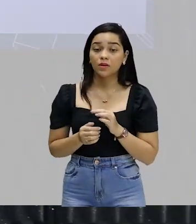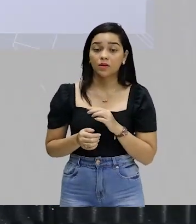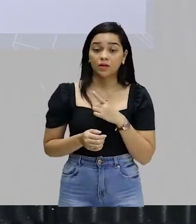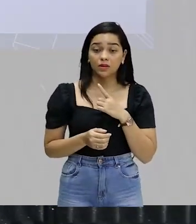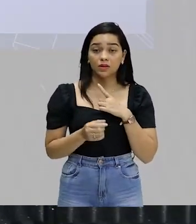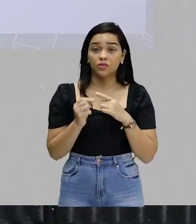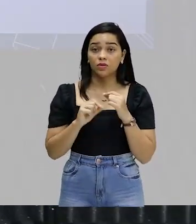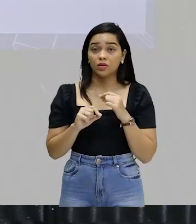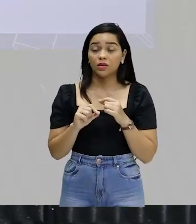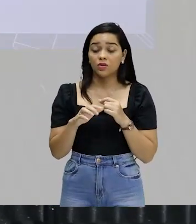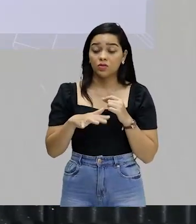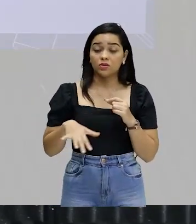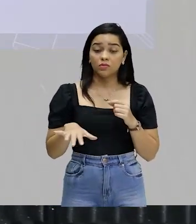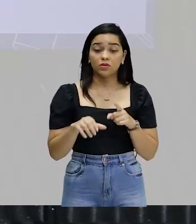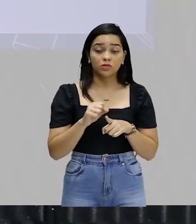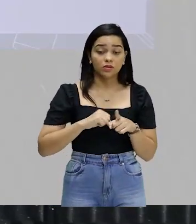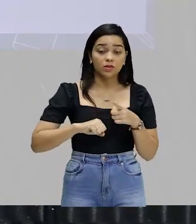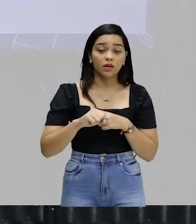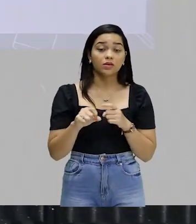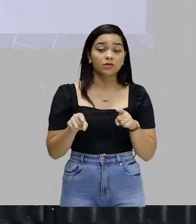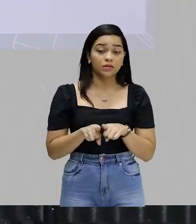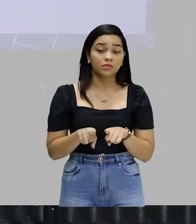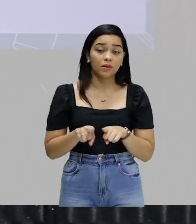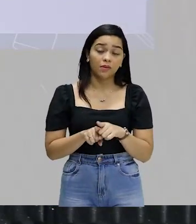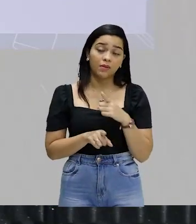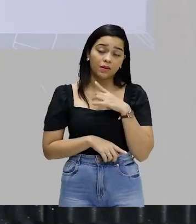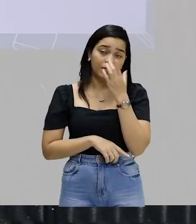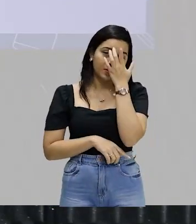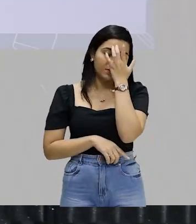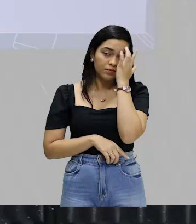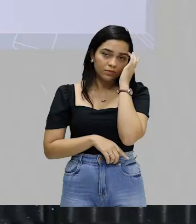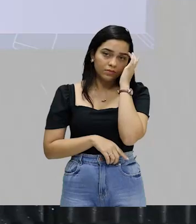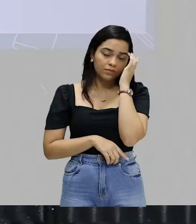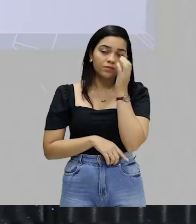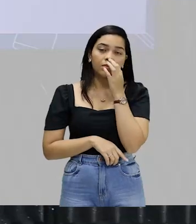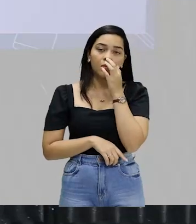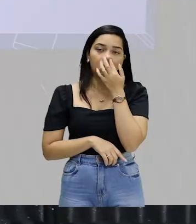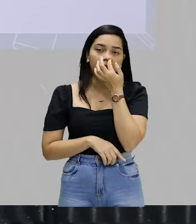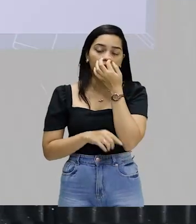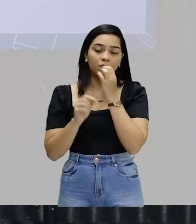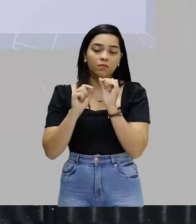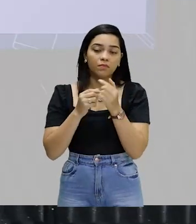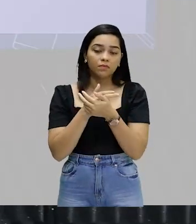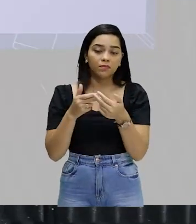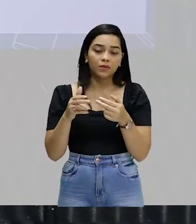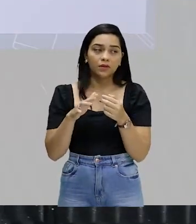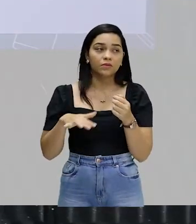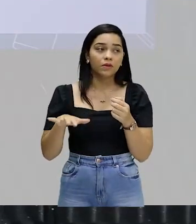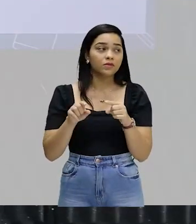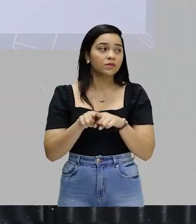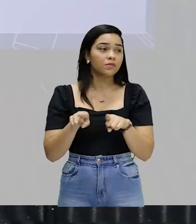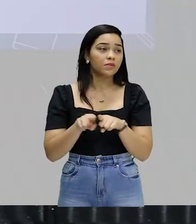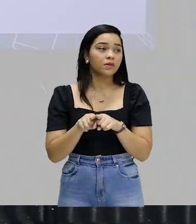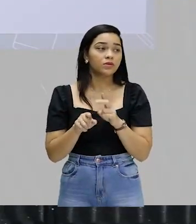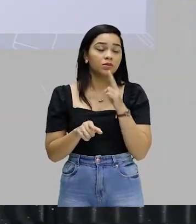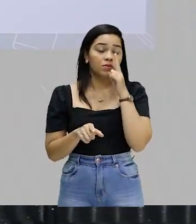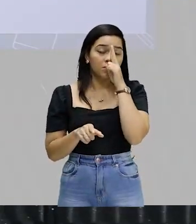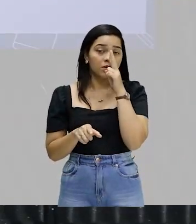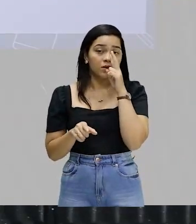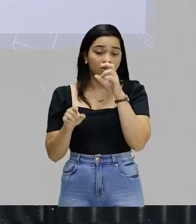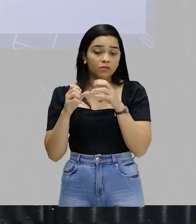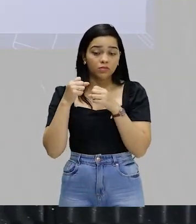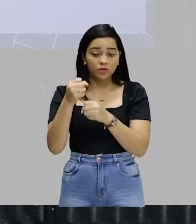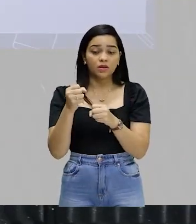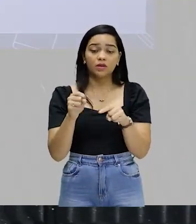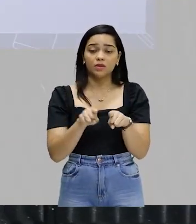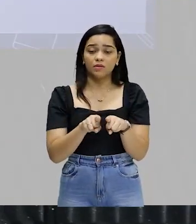determinando espaços sociais também para essas pessoas. A ocupação de determinados espaços inclusive de poder tem a